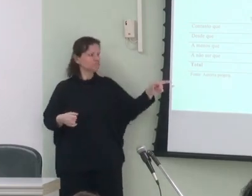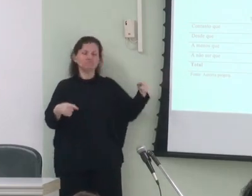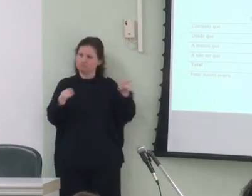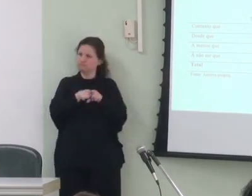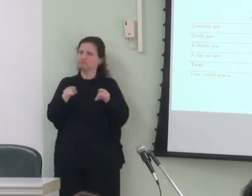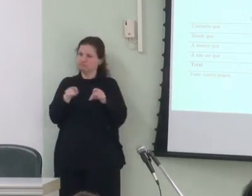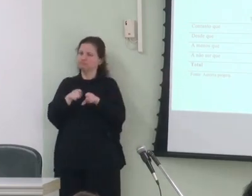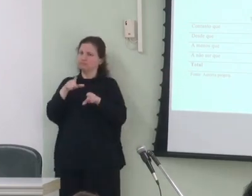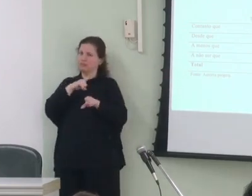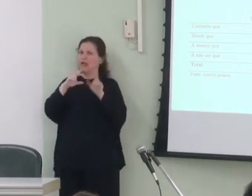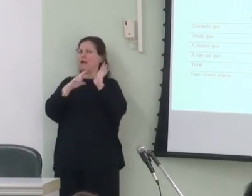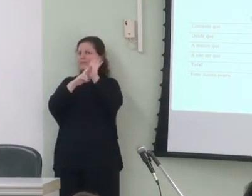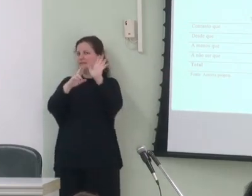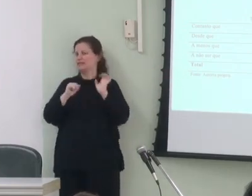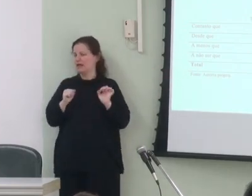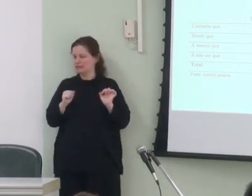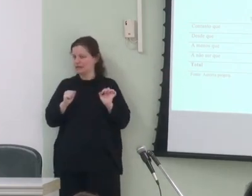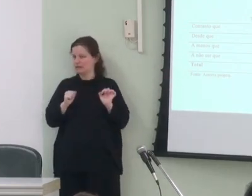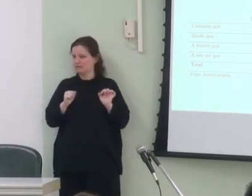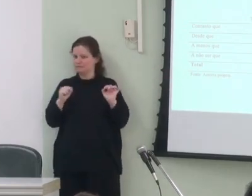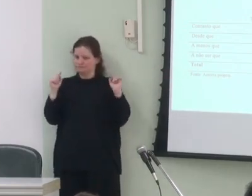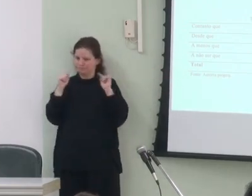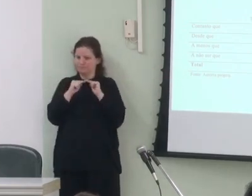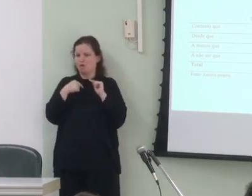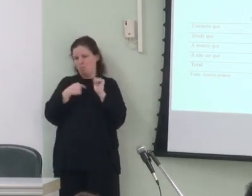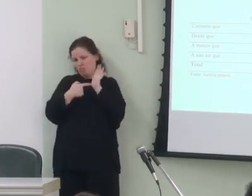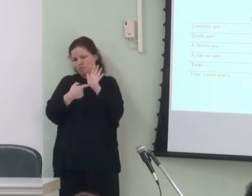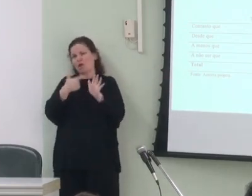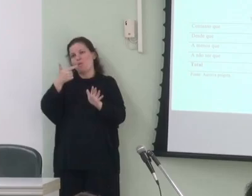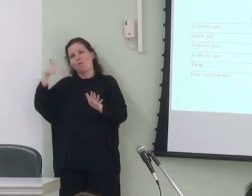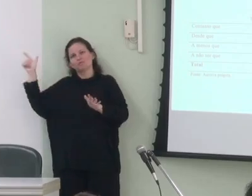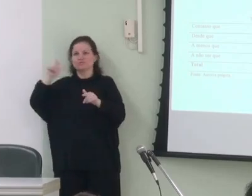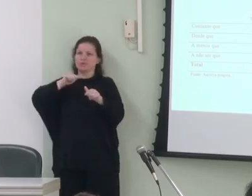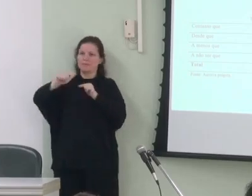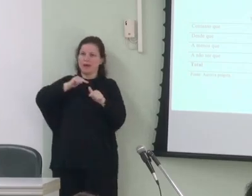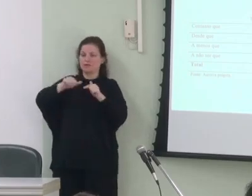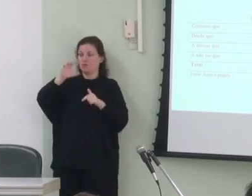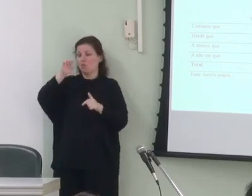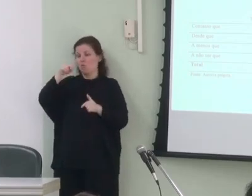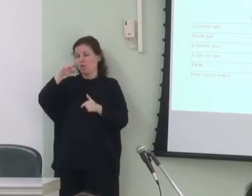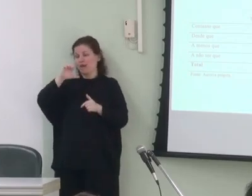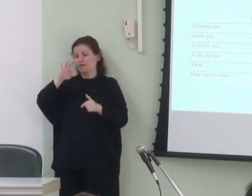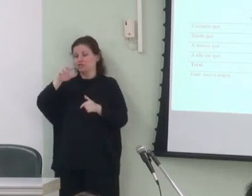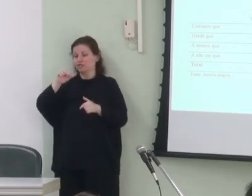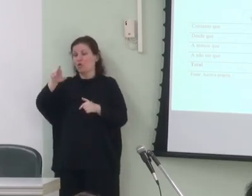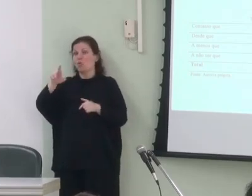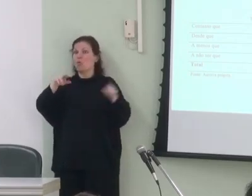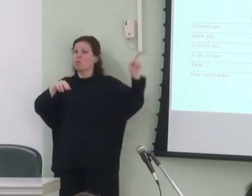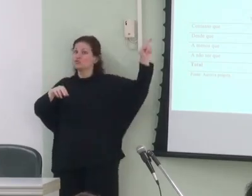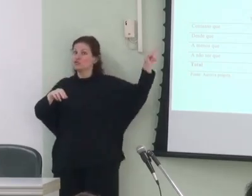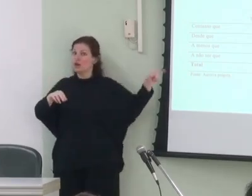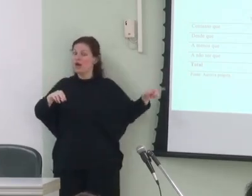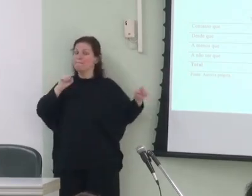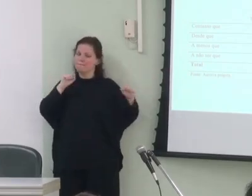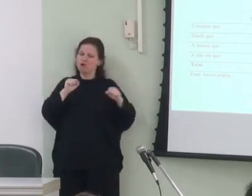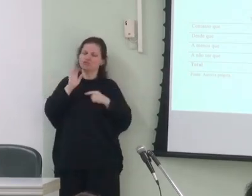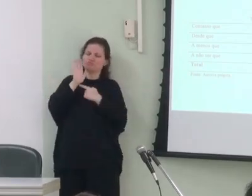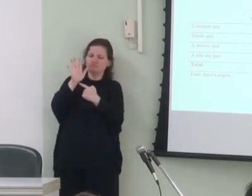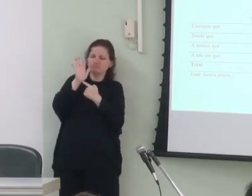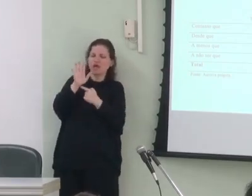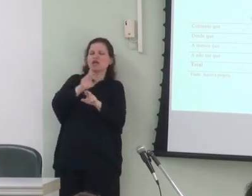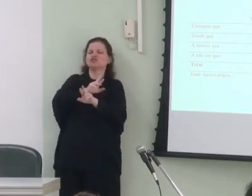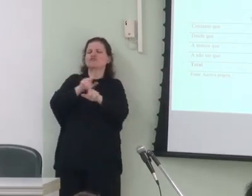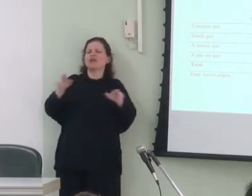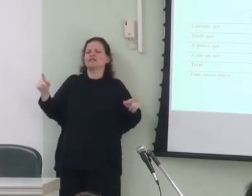também estar representada conforme demonstrei em outros trabalhos conectores condicionais podem subespecificar diferentes